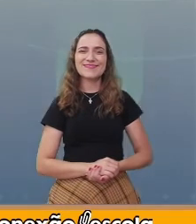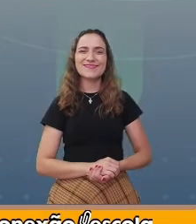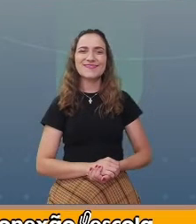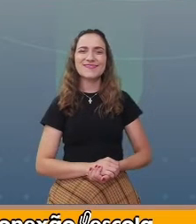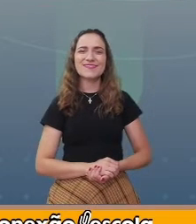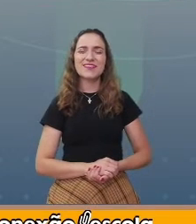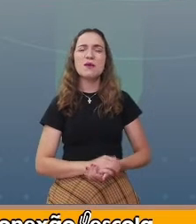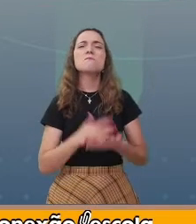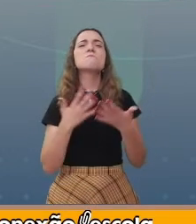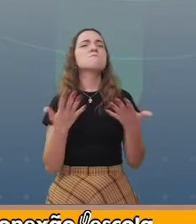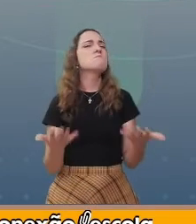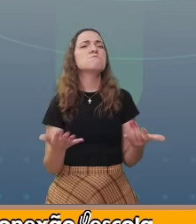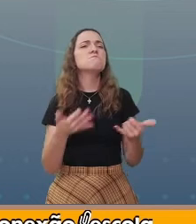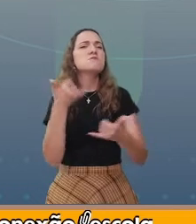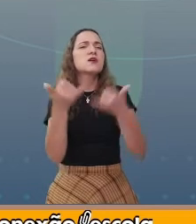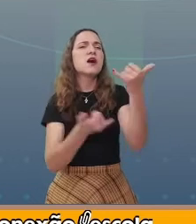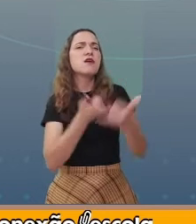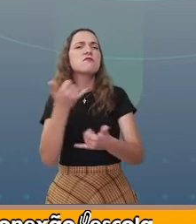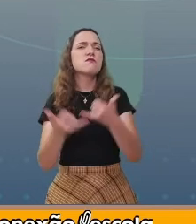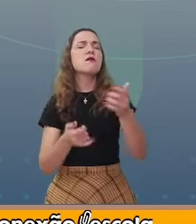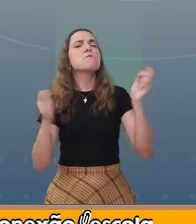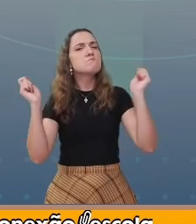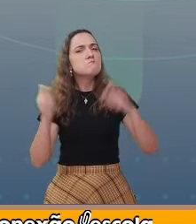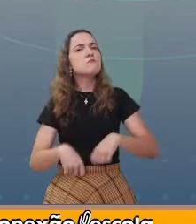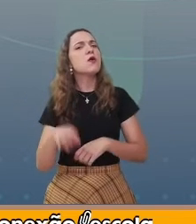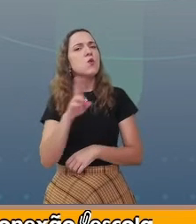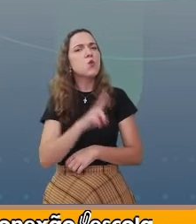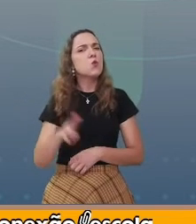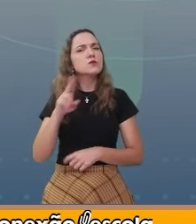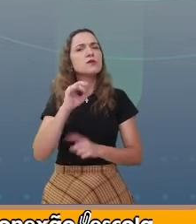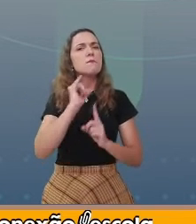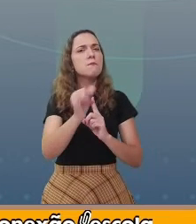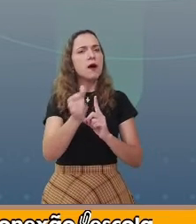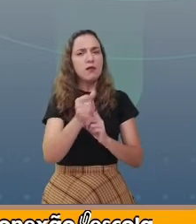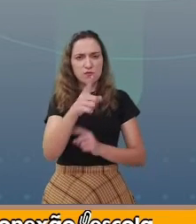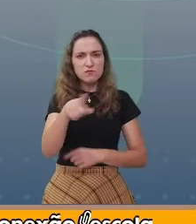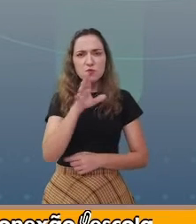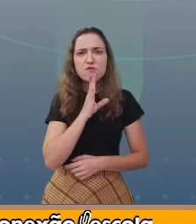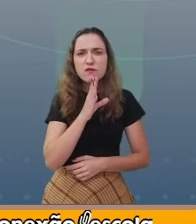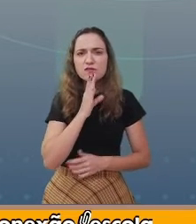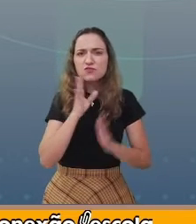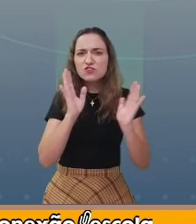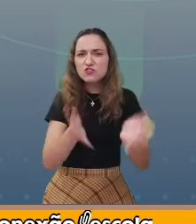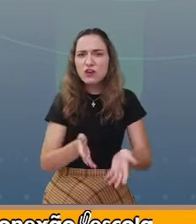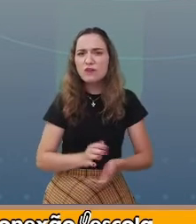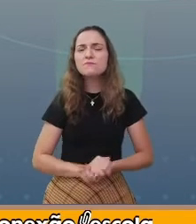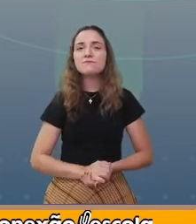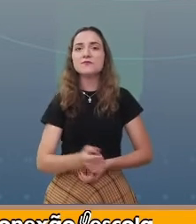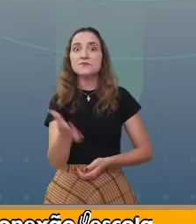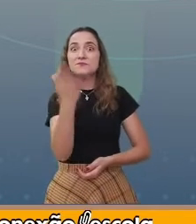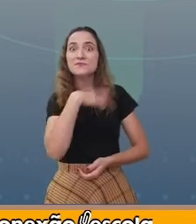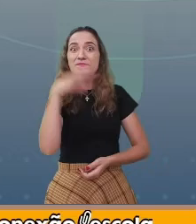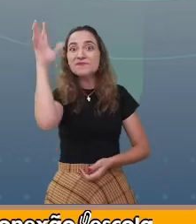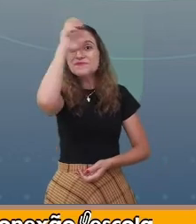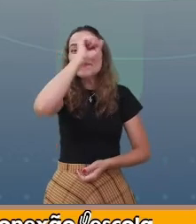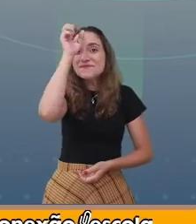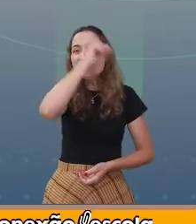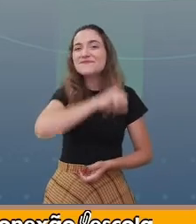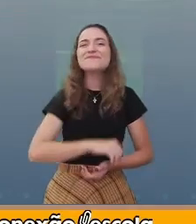Que brincadeiras nós utilizamos parlendas? Você conhece alguma? Vamos aprender?